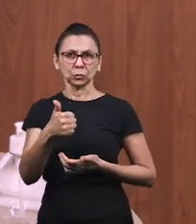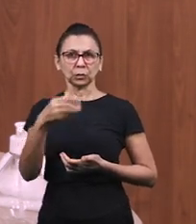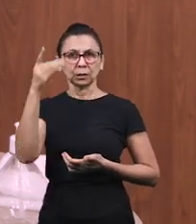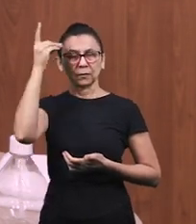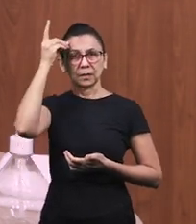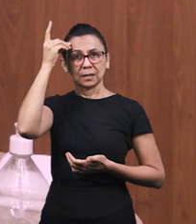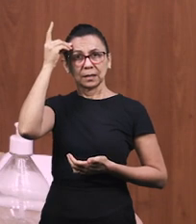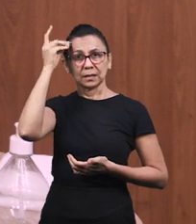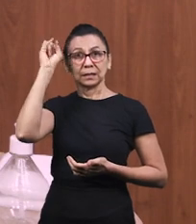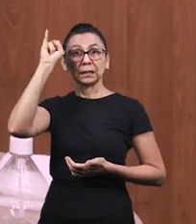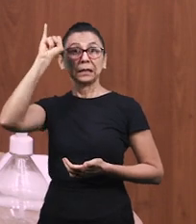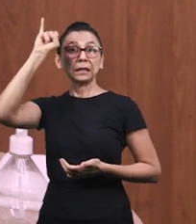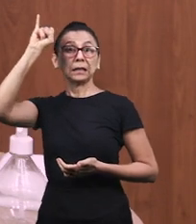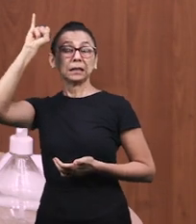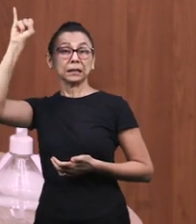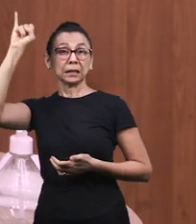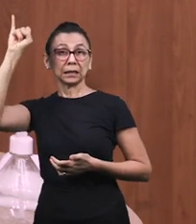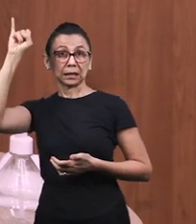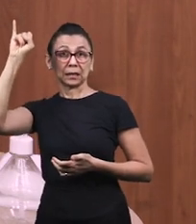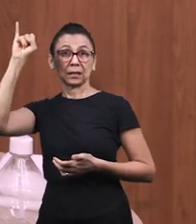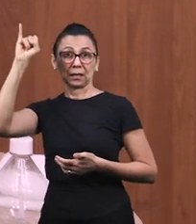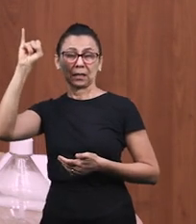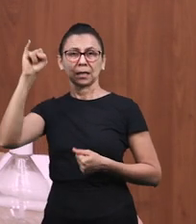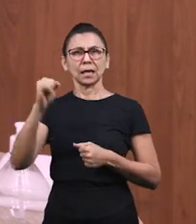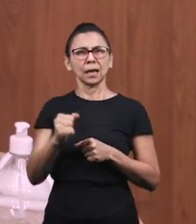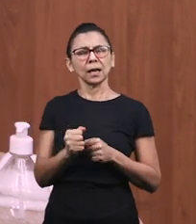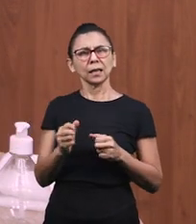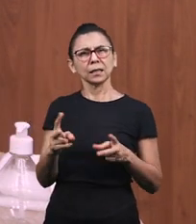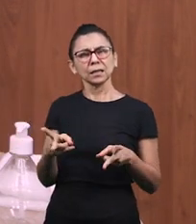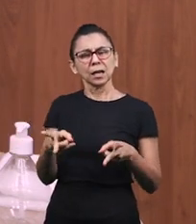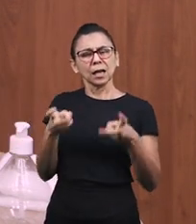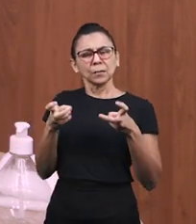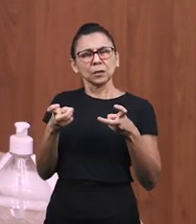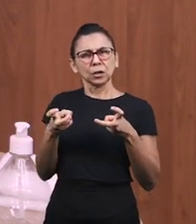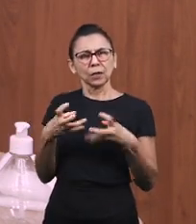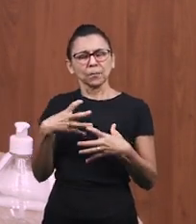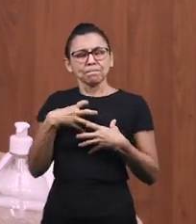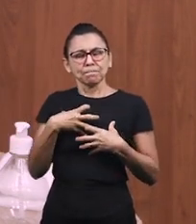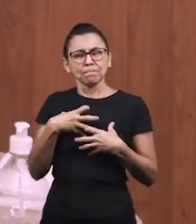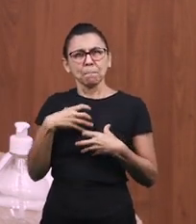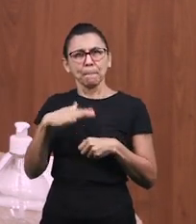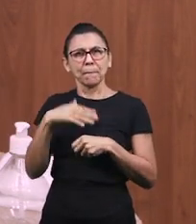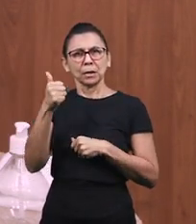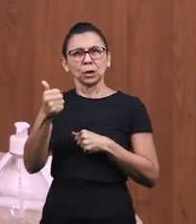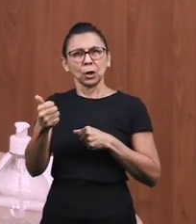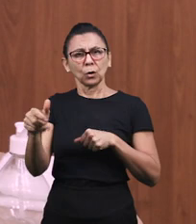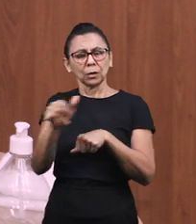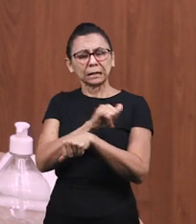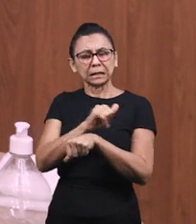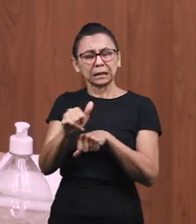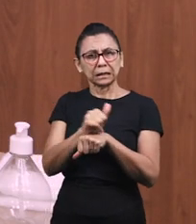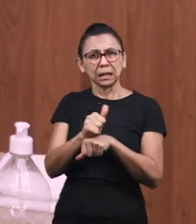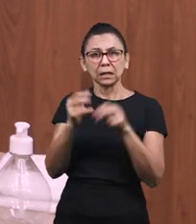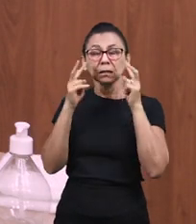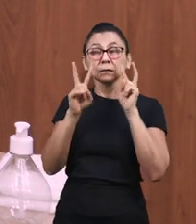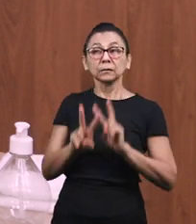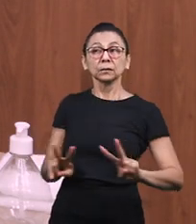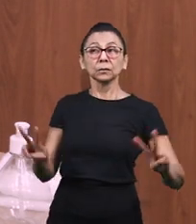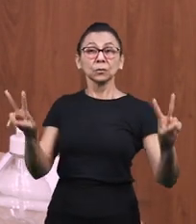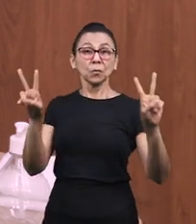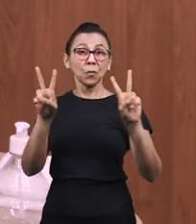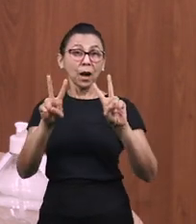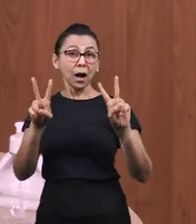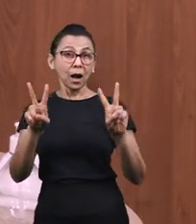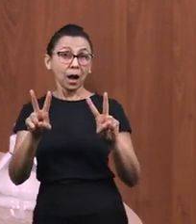alcança melhores resultados com o ensino concreto, associando pista visual, auditiva,